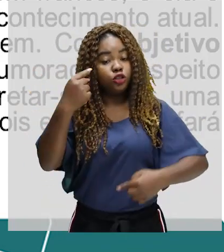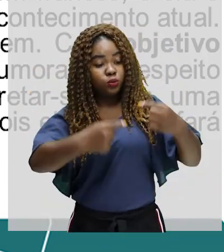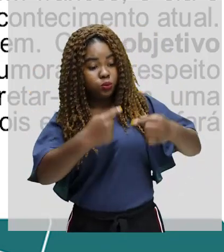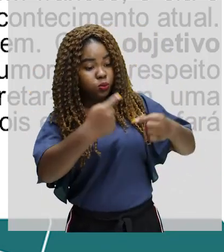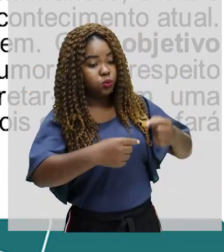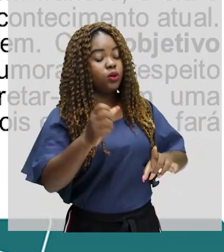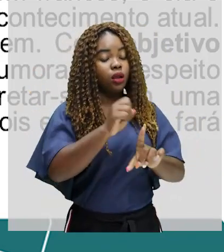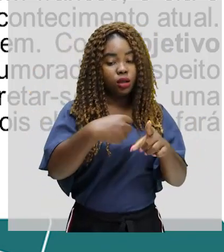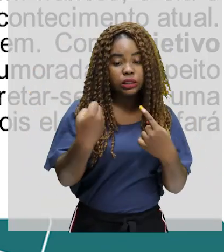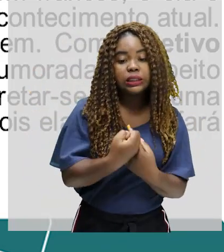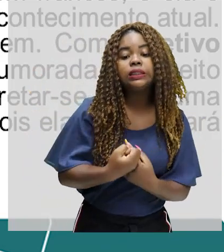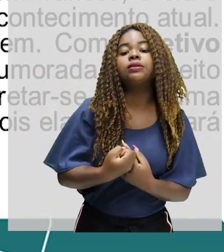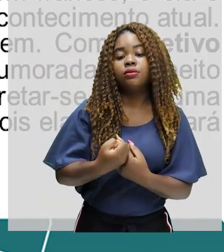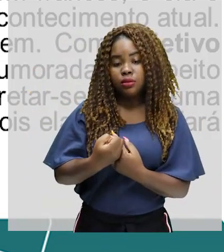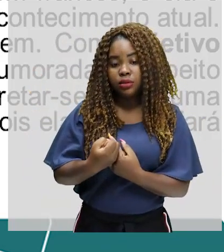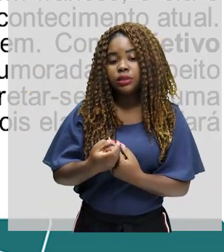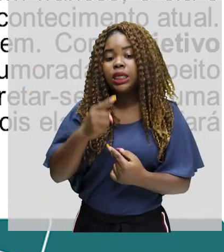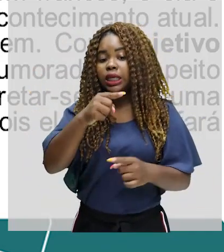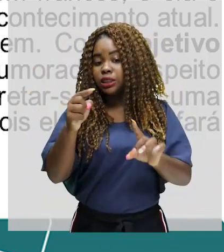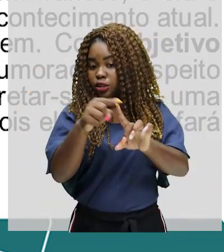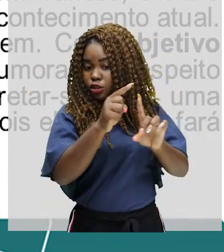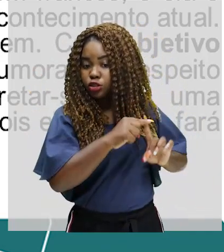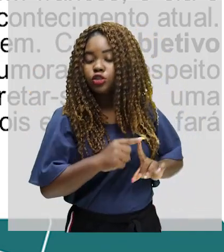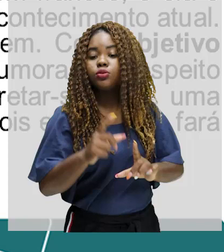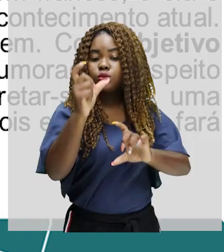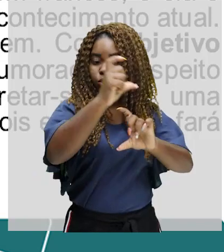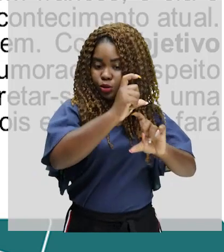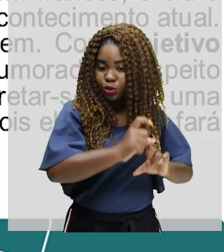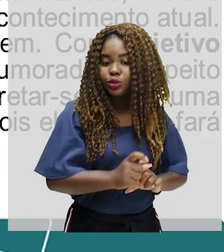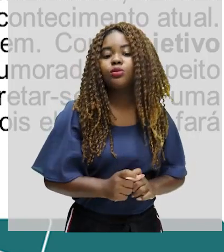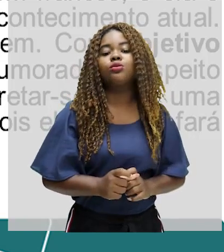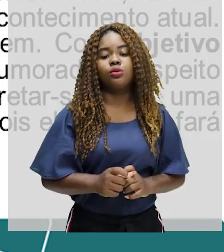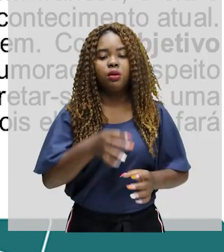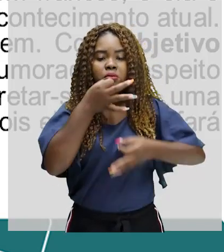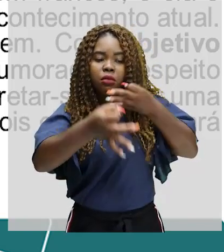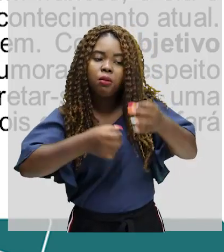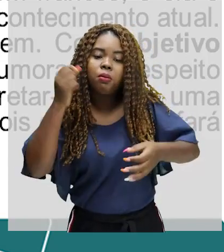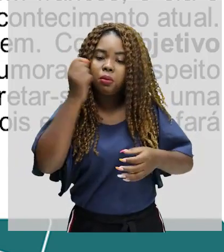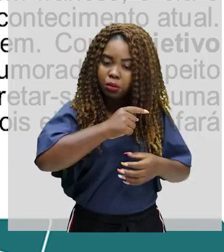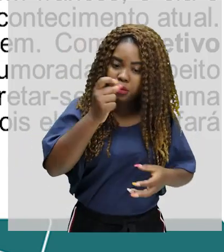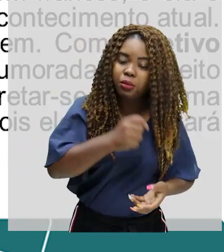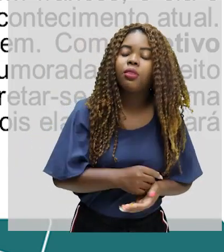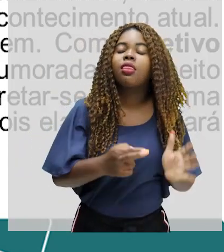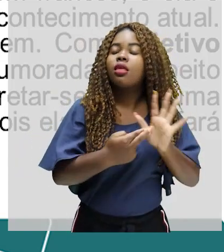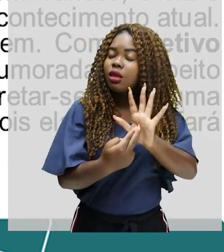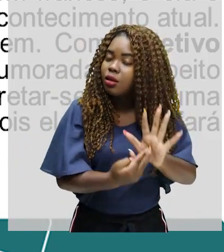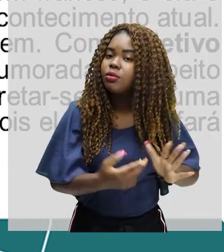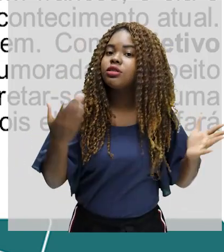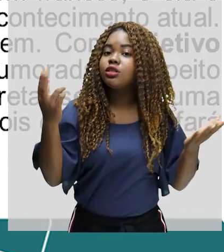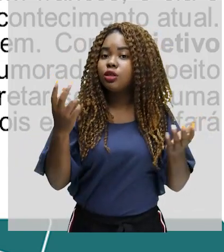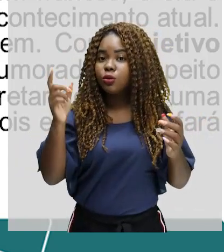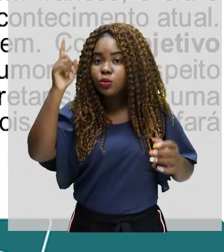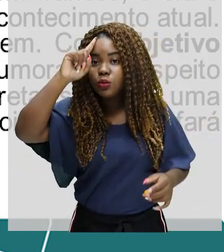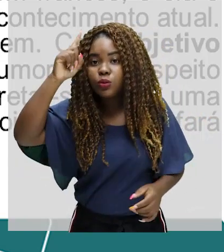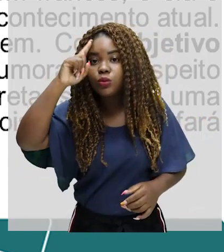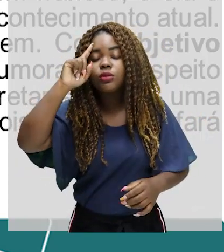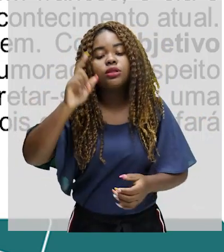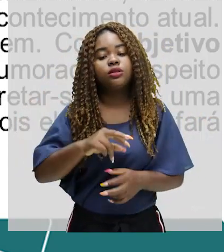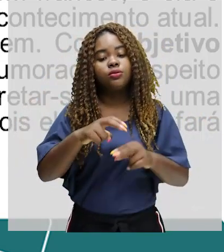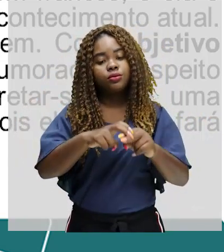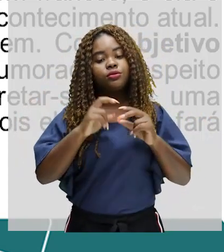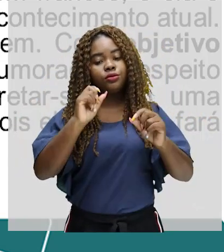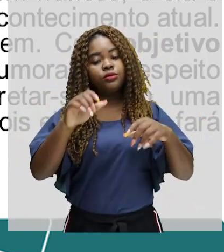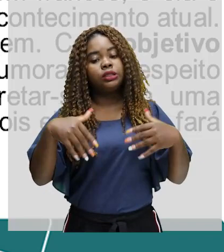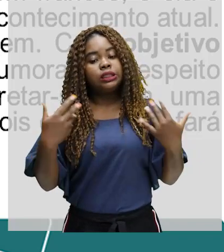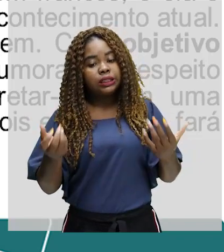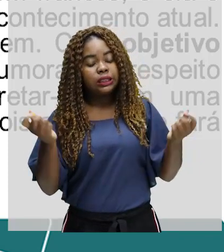a charge estimula uma visão crítica e bem-humorada. A respeito de acontecimentos do cotidiano. Dessa forma, para interpretar